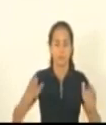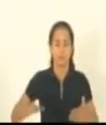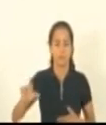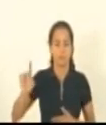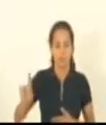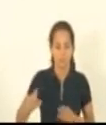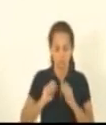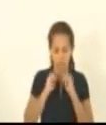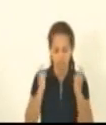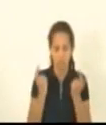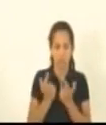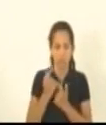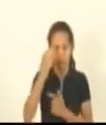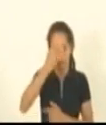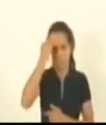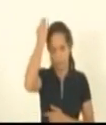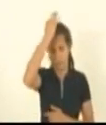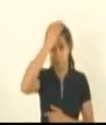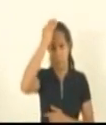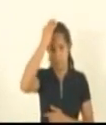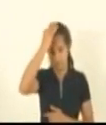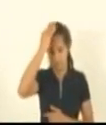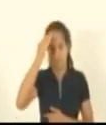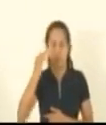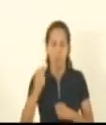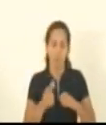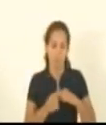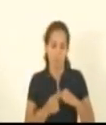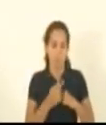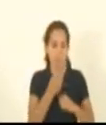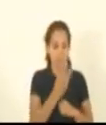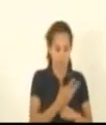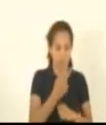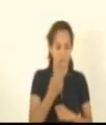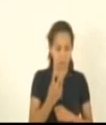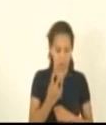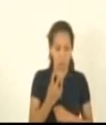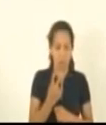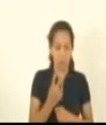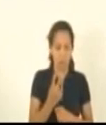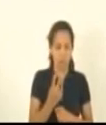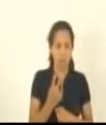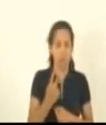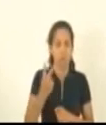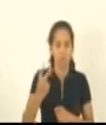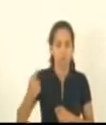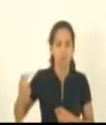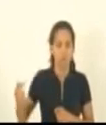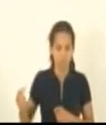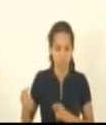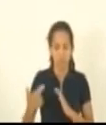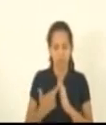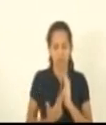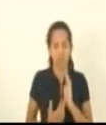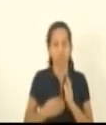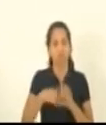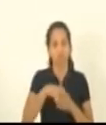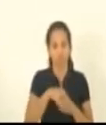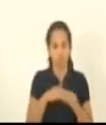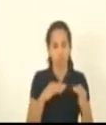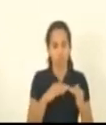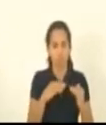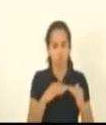Assembleia Legislativa do Estado do Espírito Santo com base nos artigos 3.2 e 3.7 do regimento interno em concordância com as